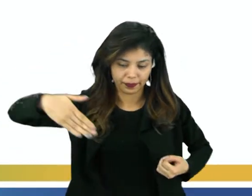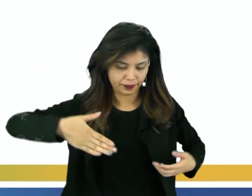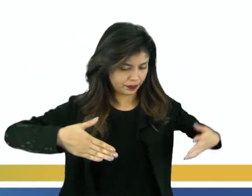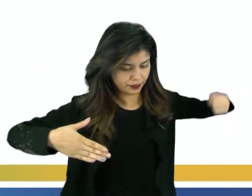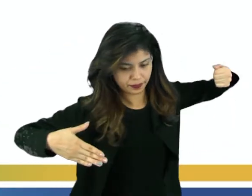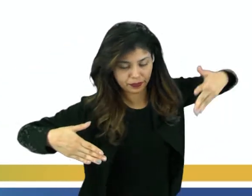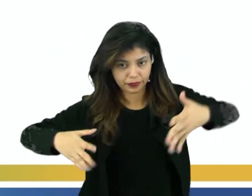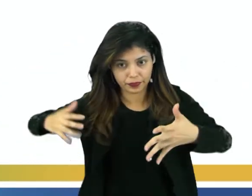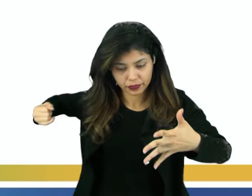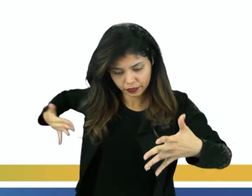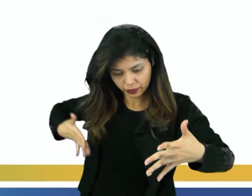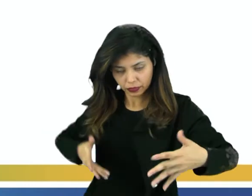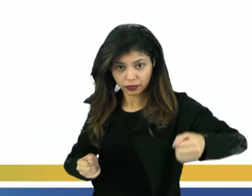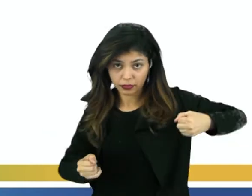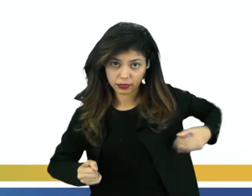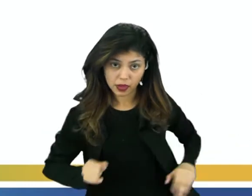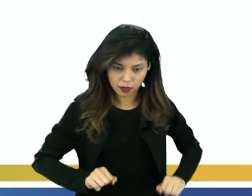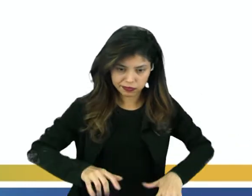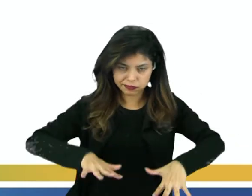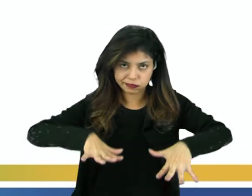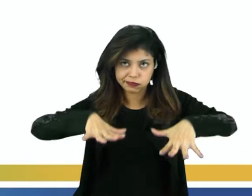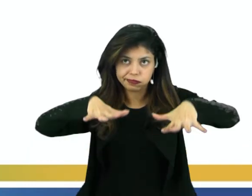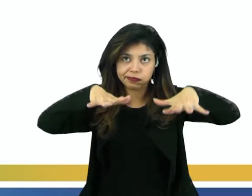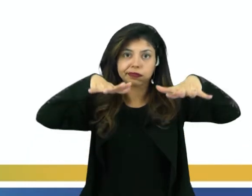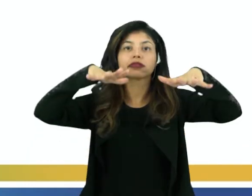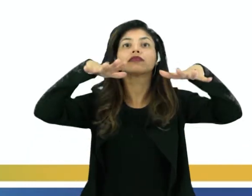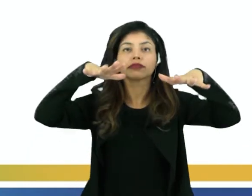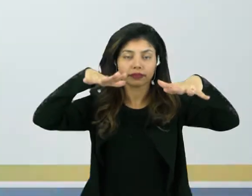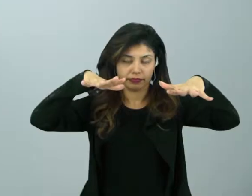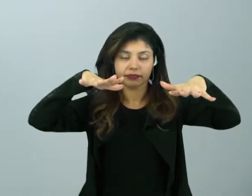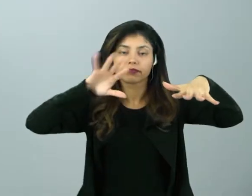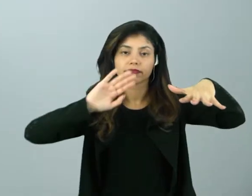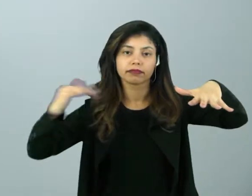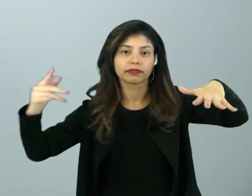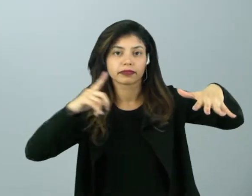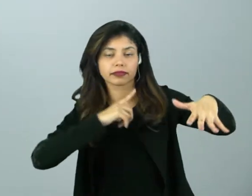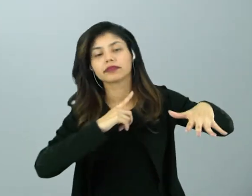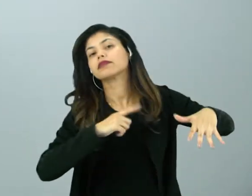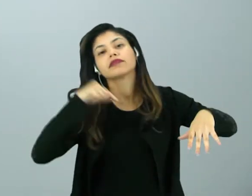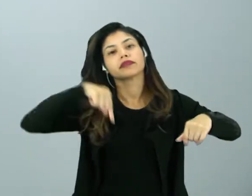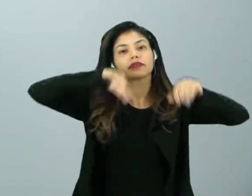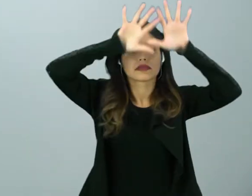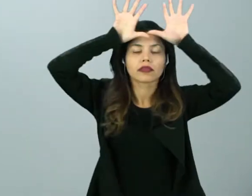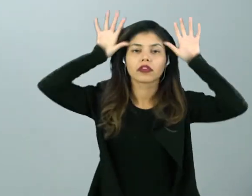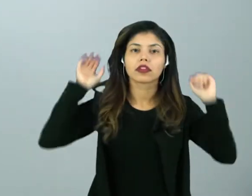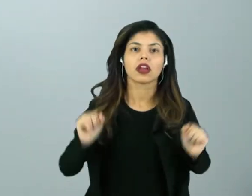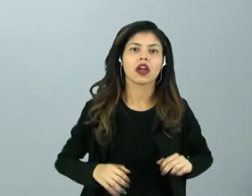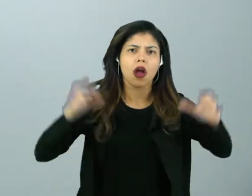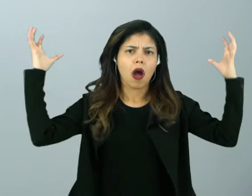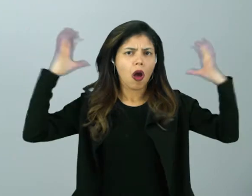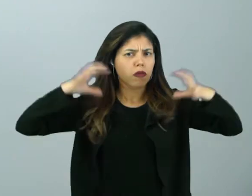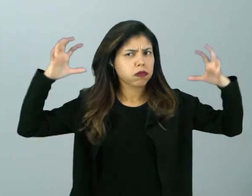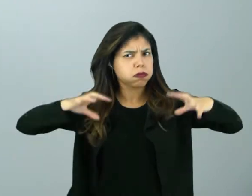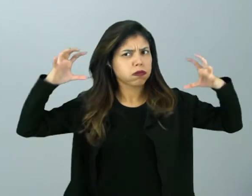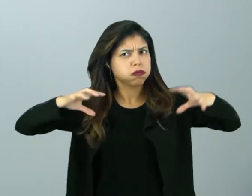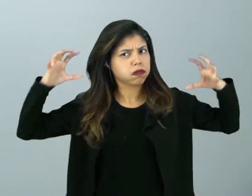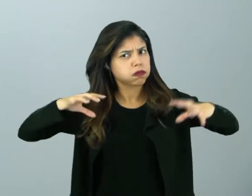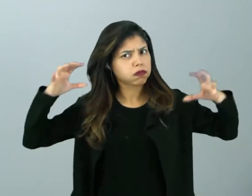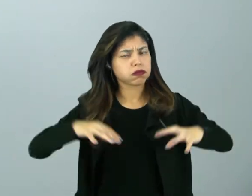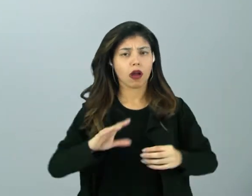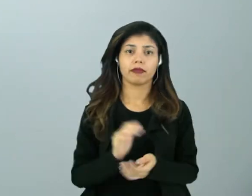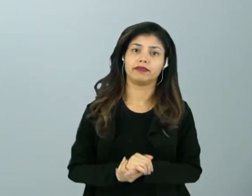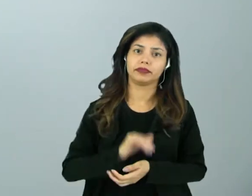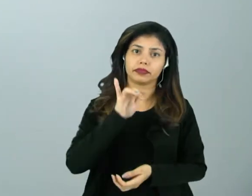nesse rio principal e que dão volume para ele. Veja que quando existem lugares aqui no Acre, quando chove bastante, os